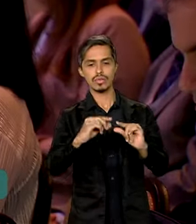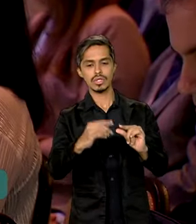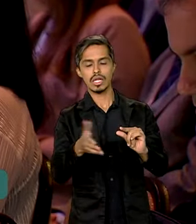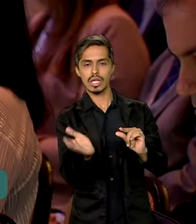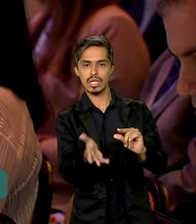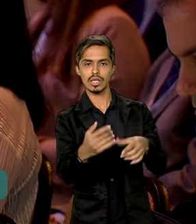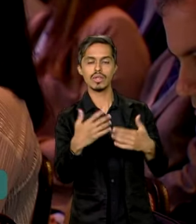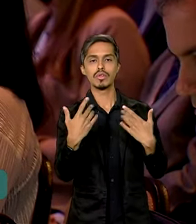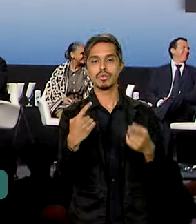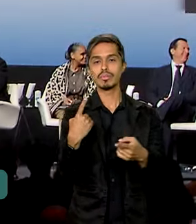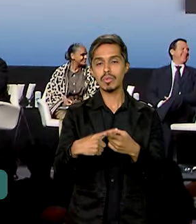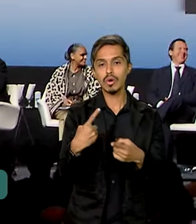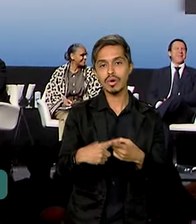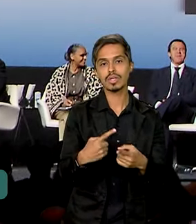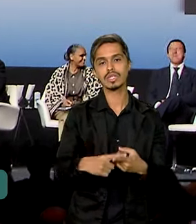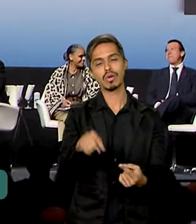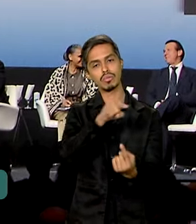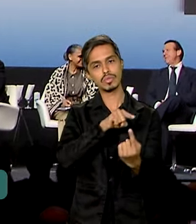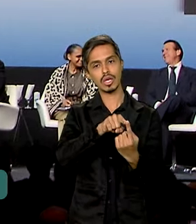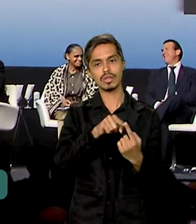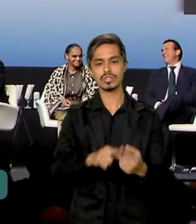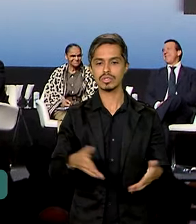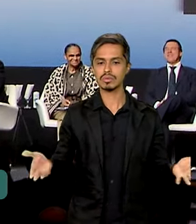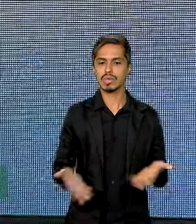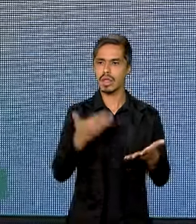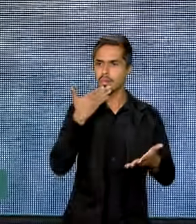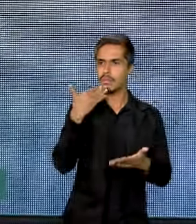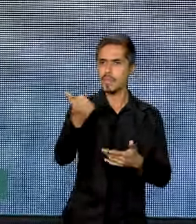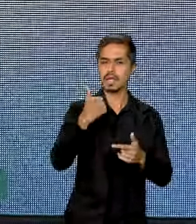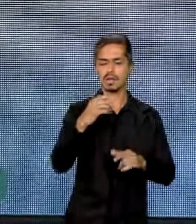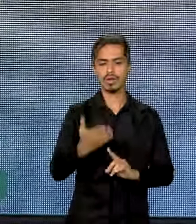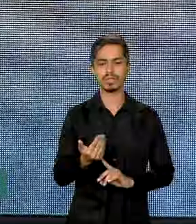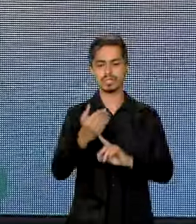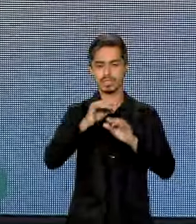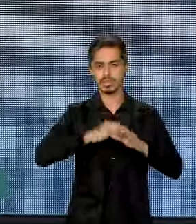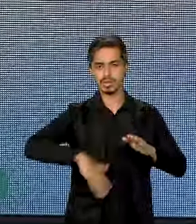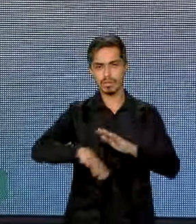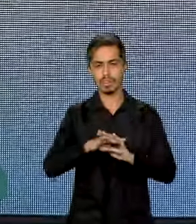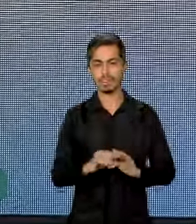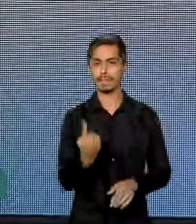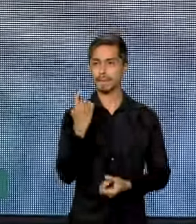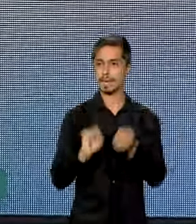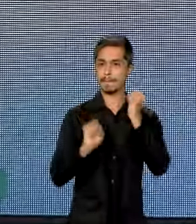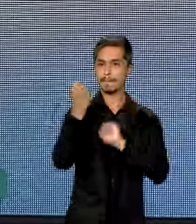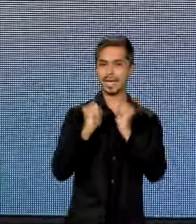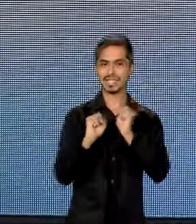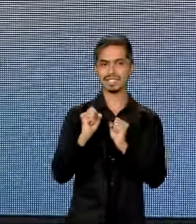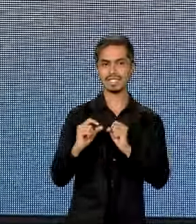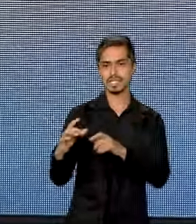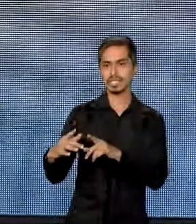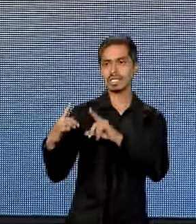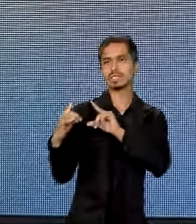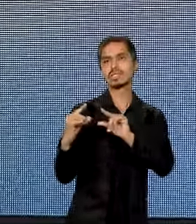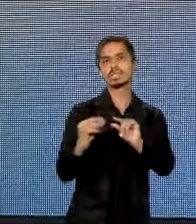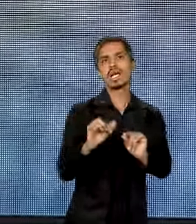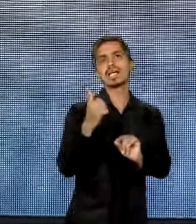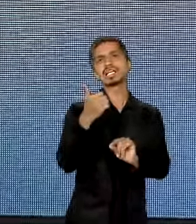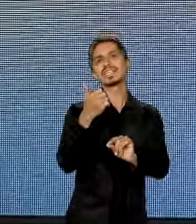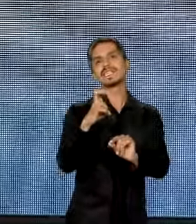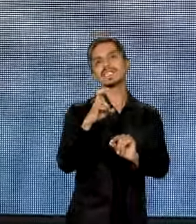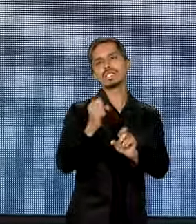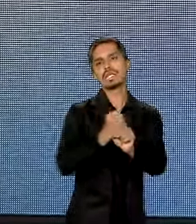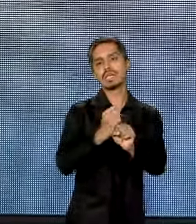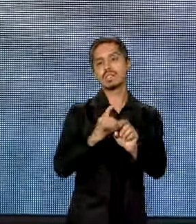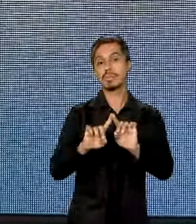objetivo de modernizar o parque industrial do país. Uma máquina que seria depreciada em 15 anos, ela